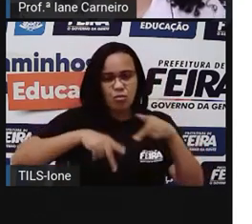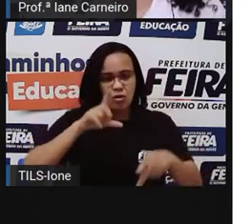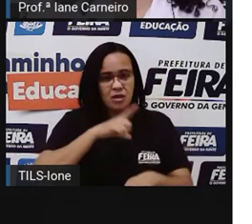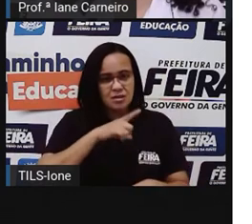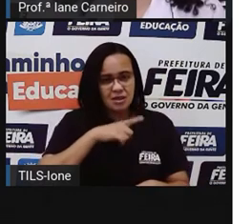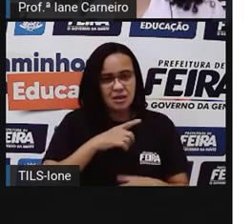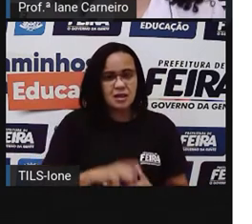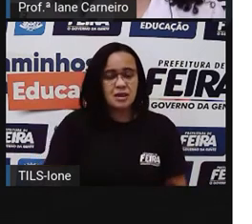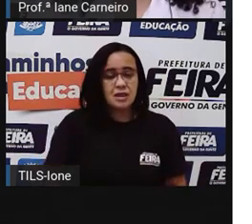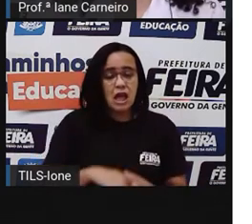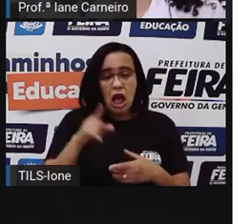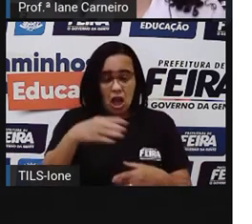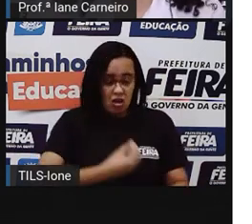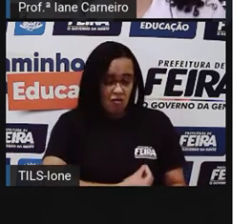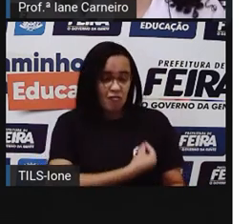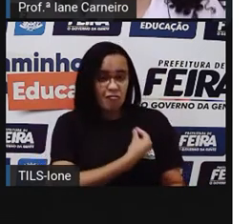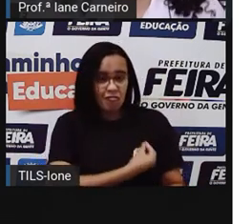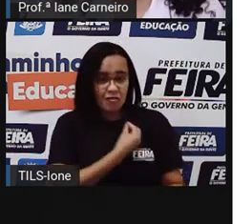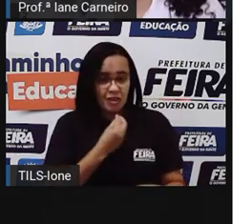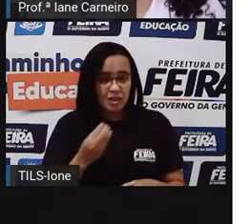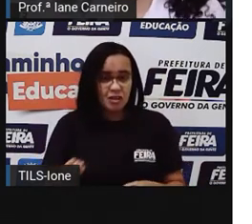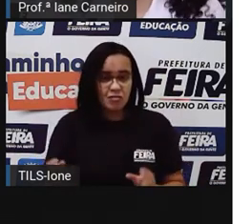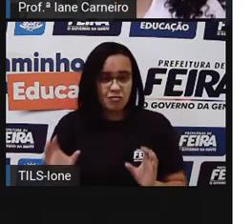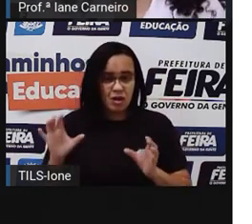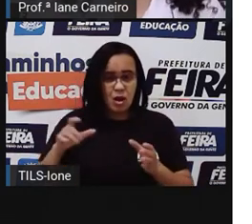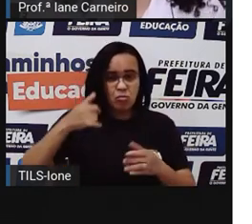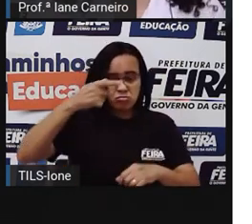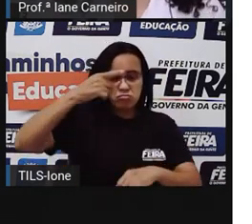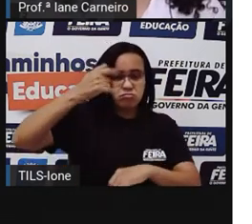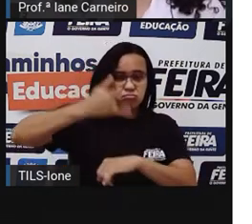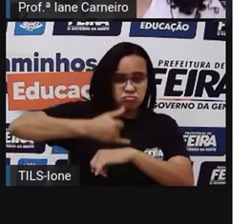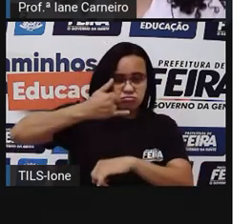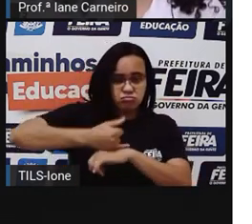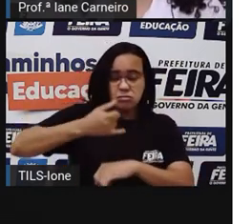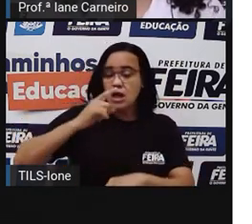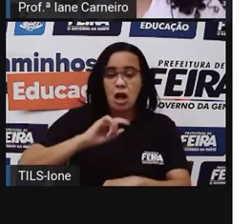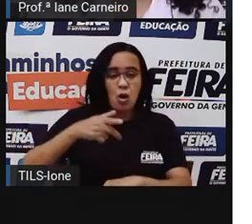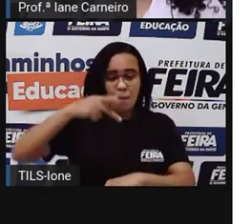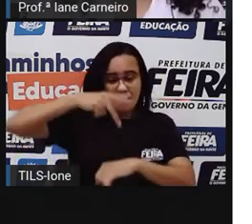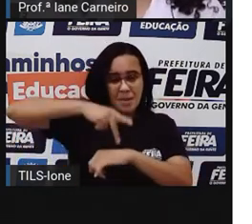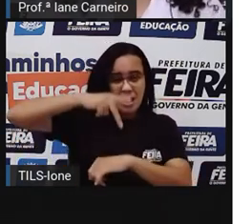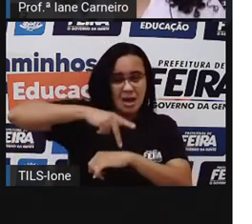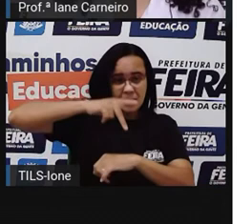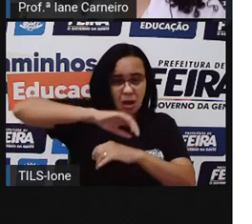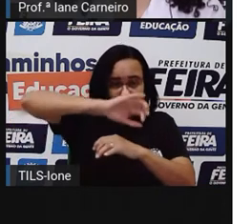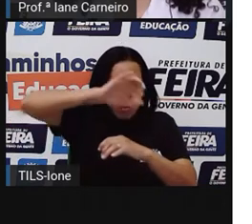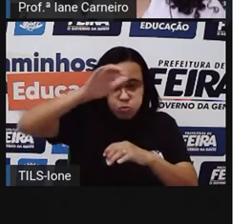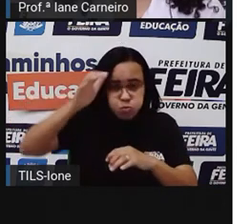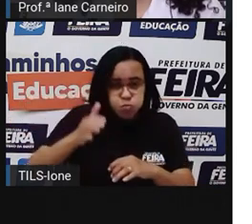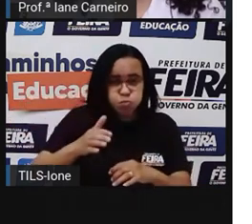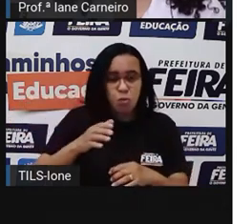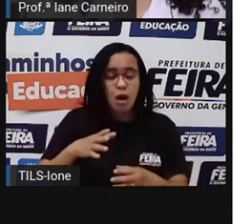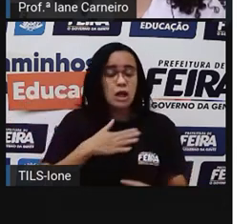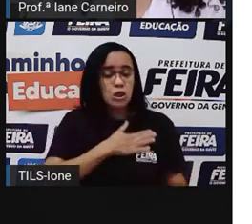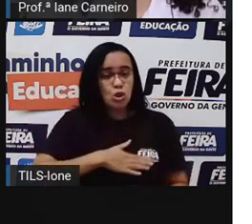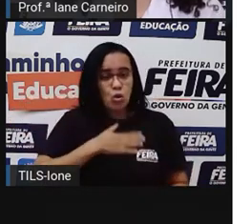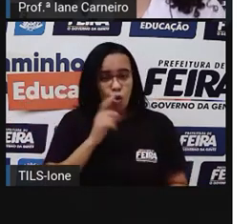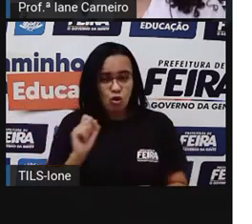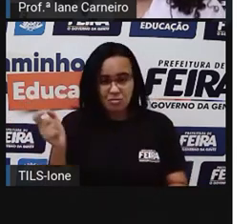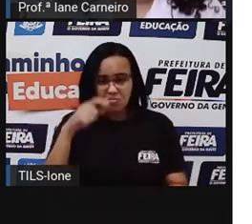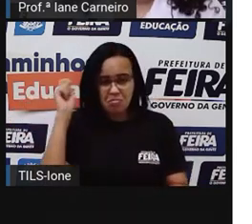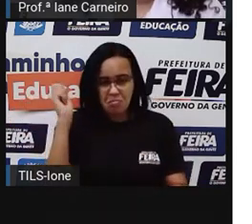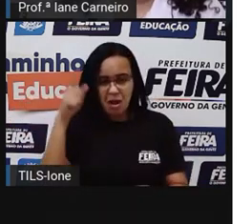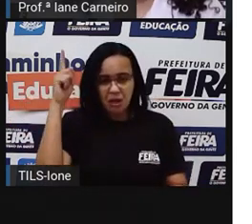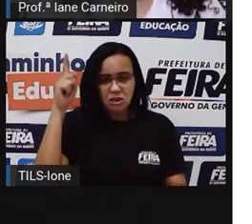fazer poções mágicas. A, cuca. B, bumba meu boi. C, iara. Ou D,